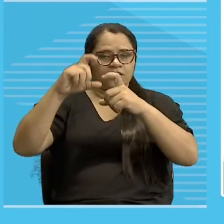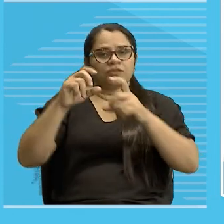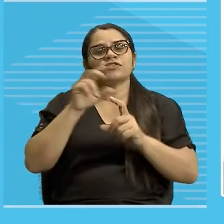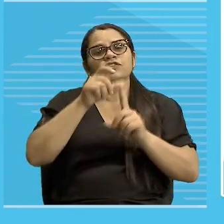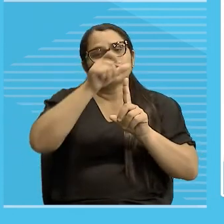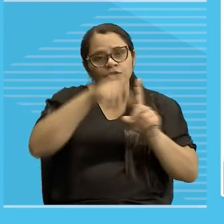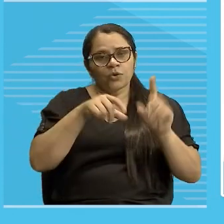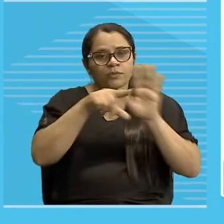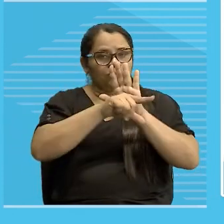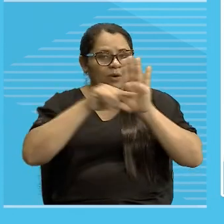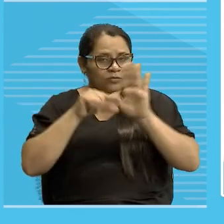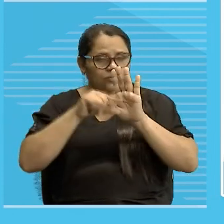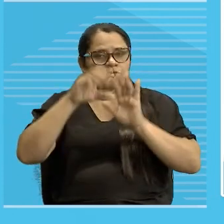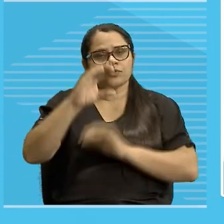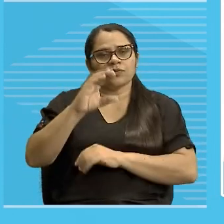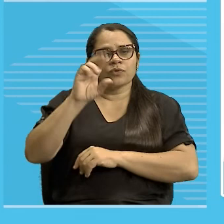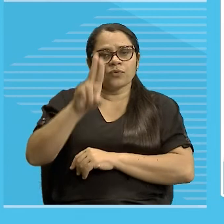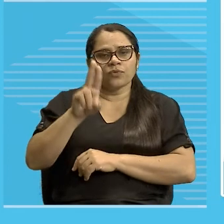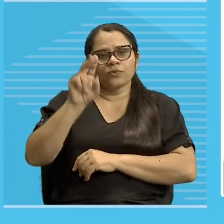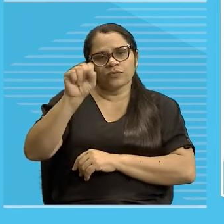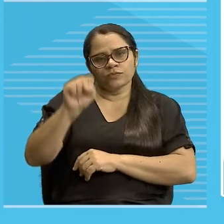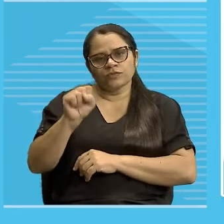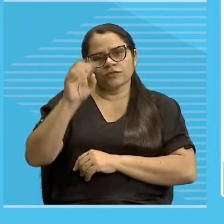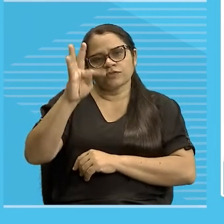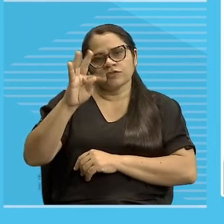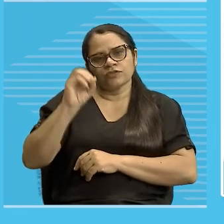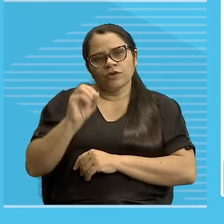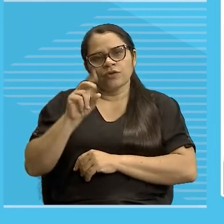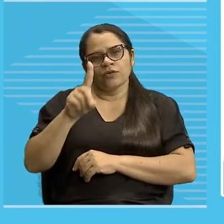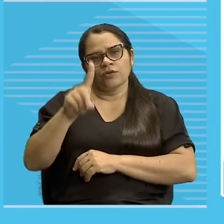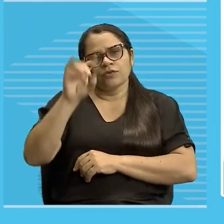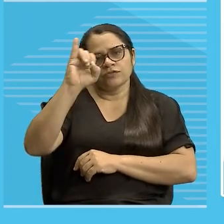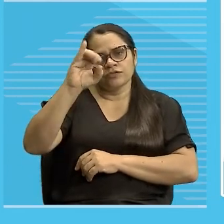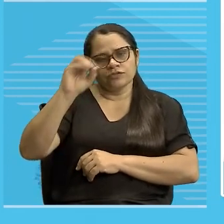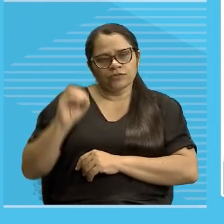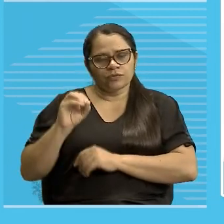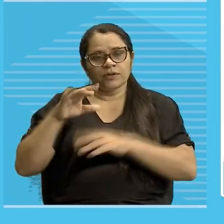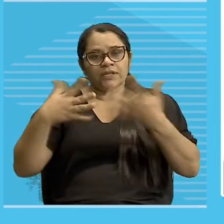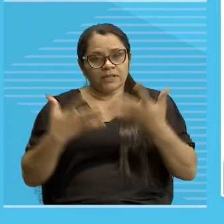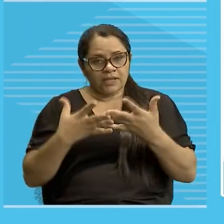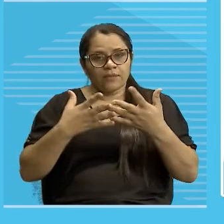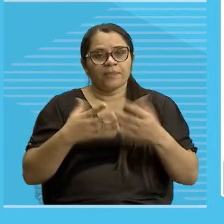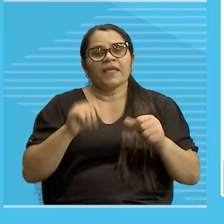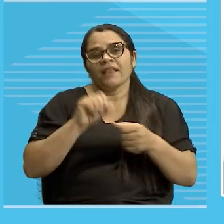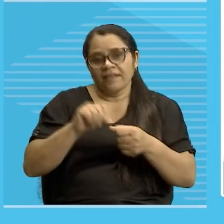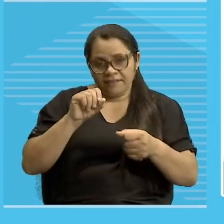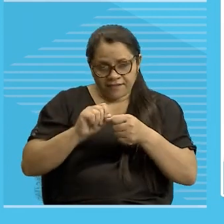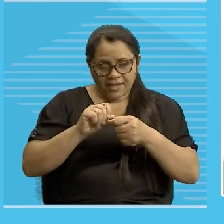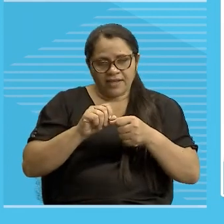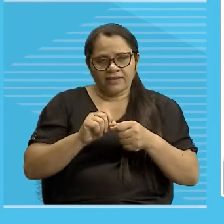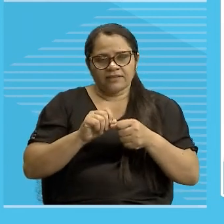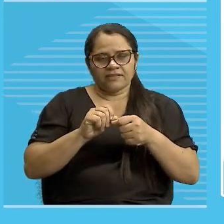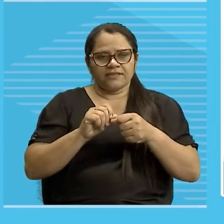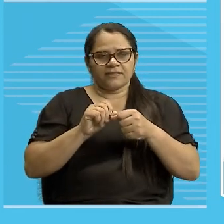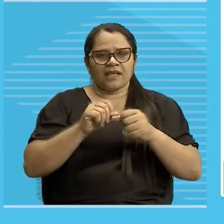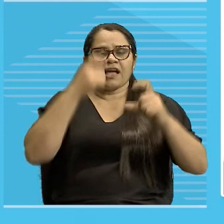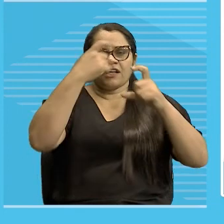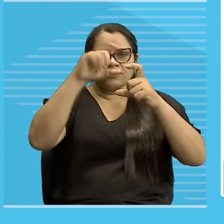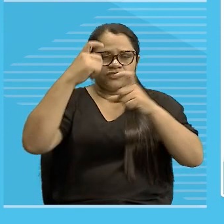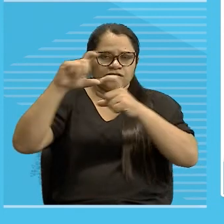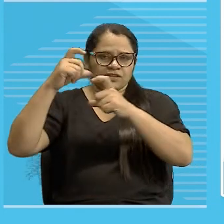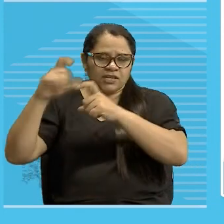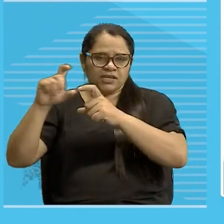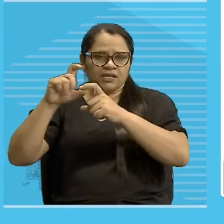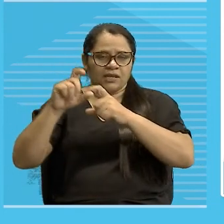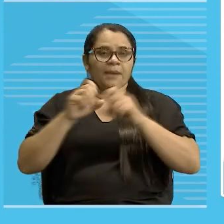propostadamente para ensinar, as crianças e jovens, sobre a língua, né, sobre as classes gramaticais, sobre relações